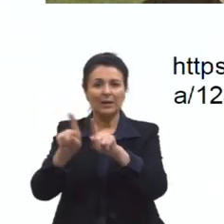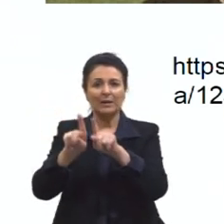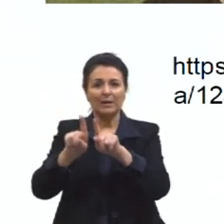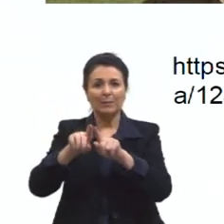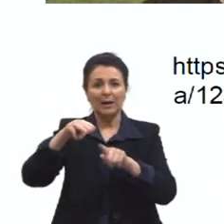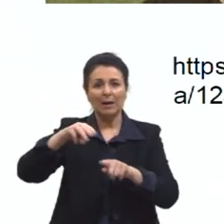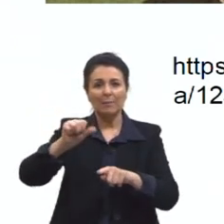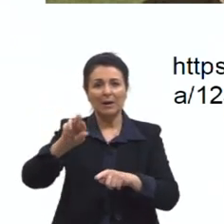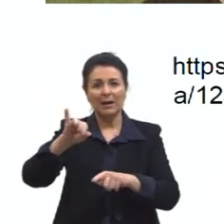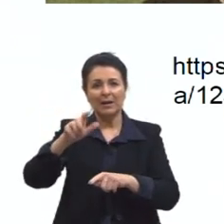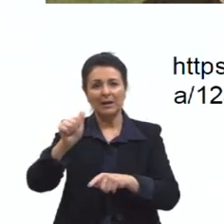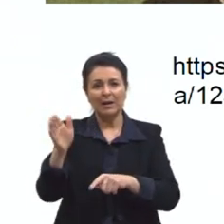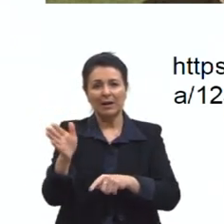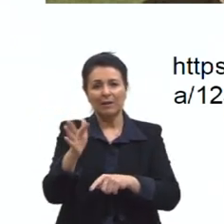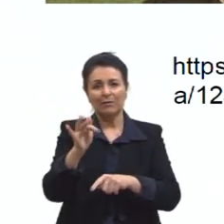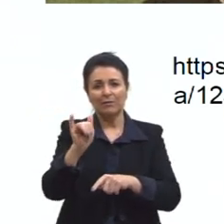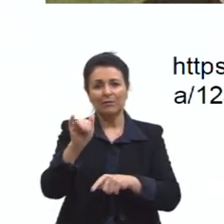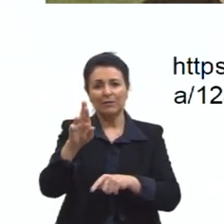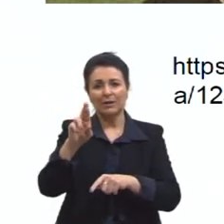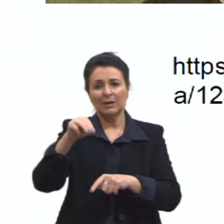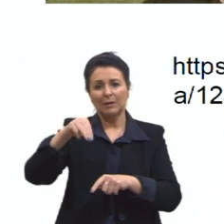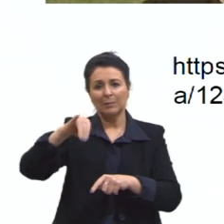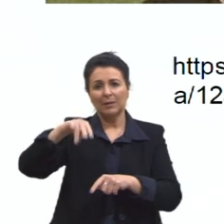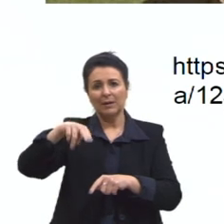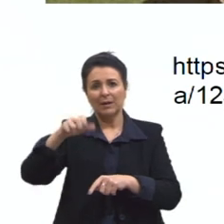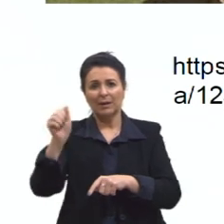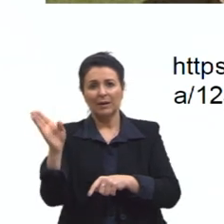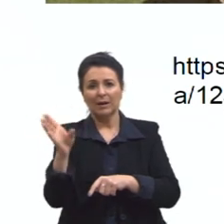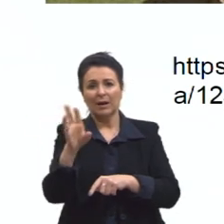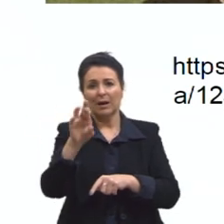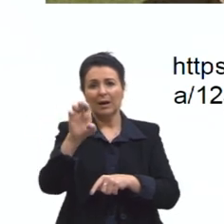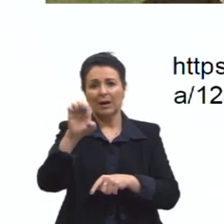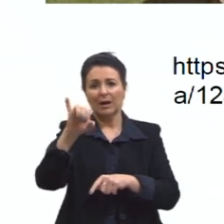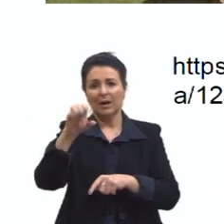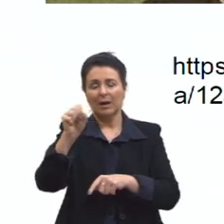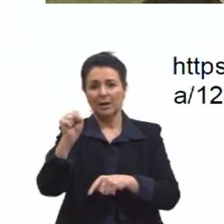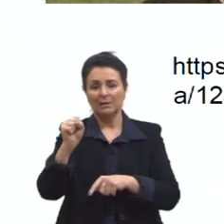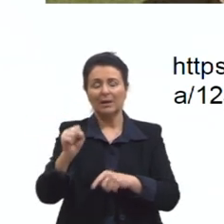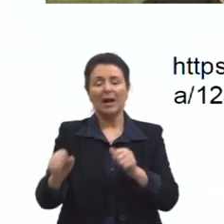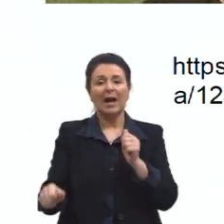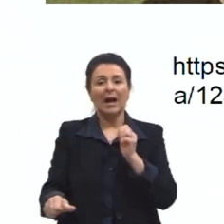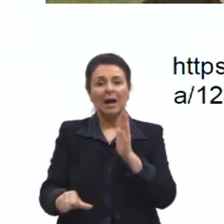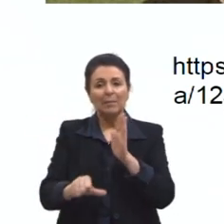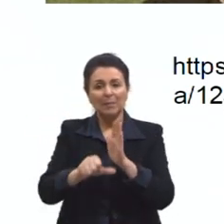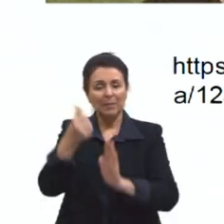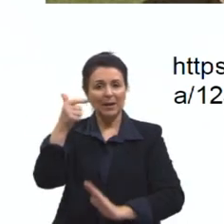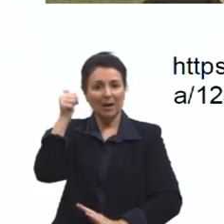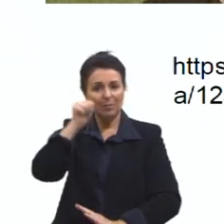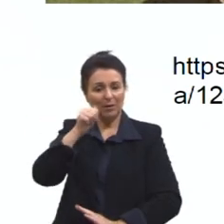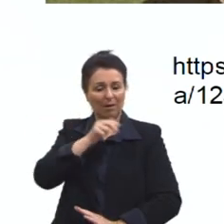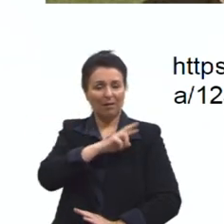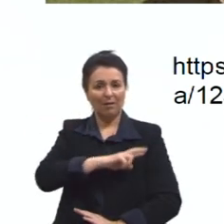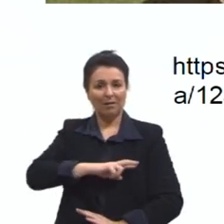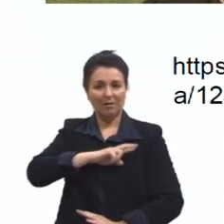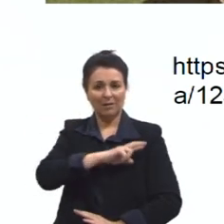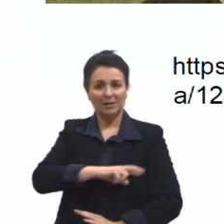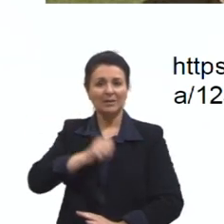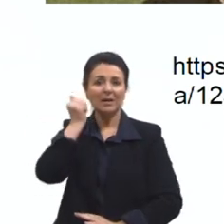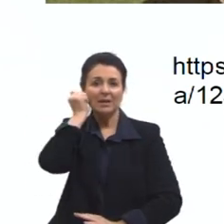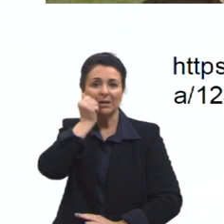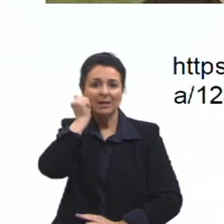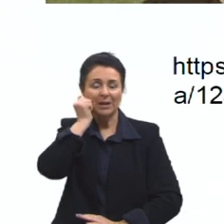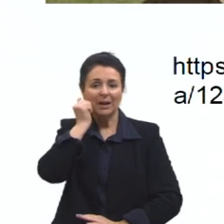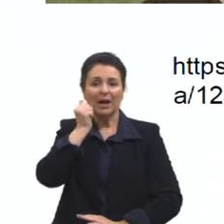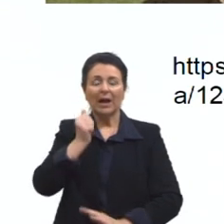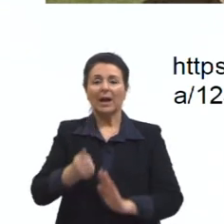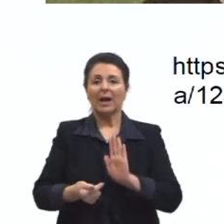dos Reis, que foi considerada uma das primeiras romancistas negras do Brasil. Lançou Úrsula, que